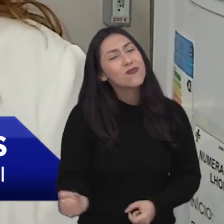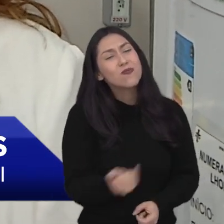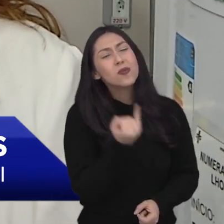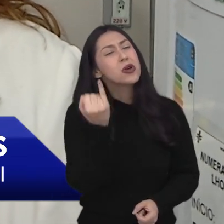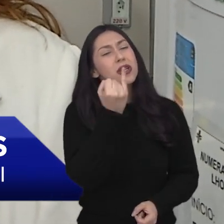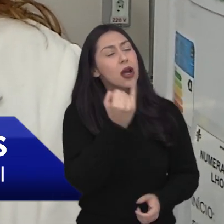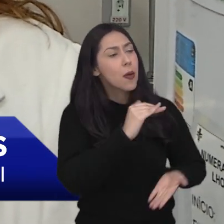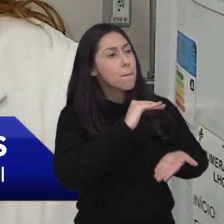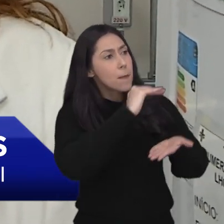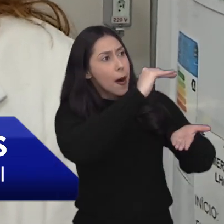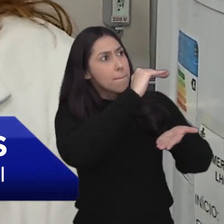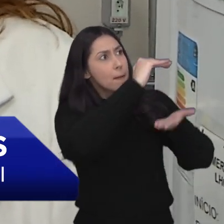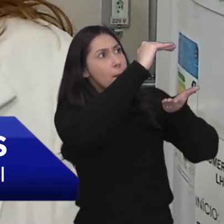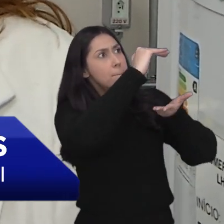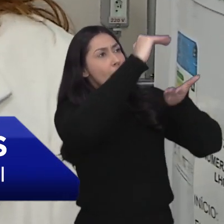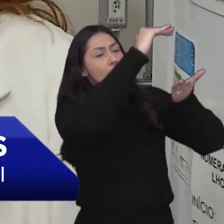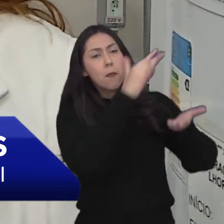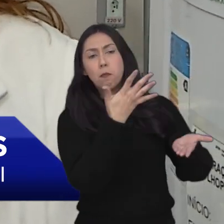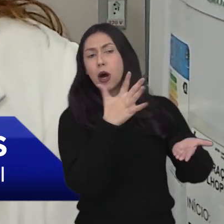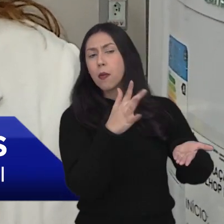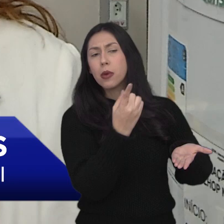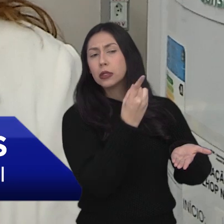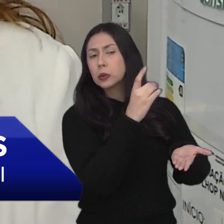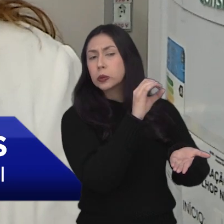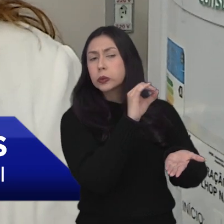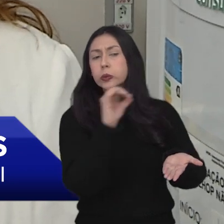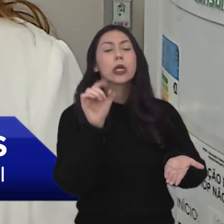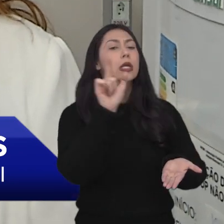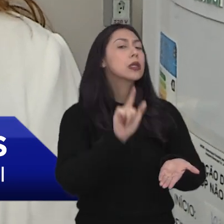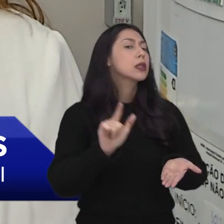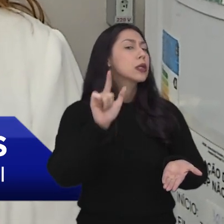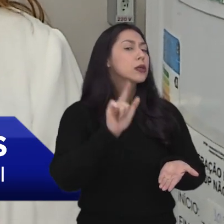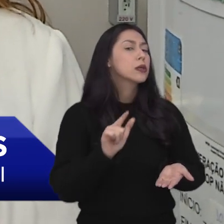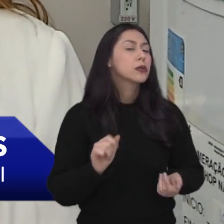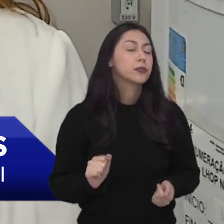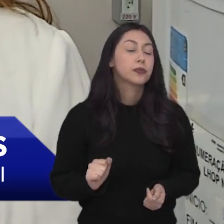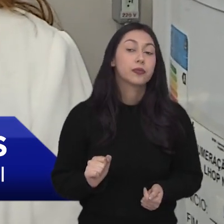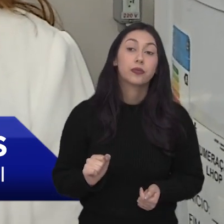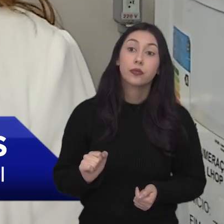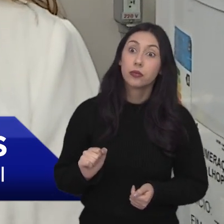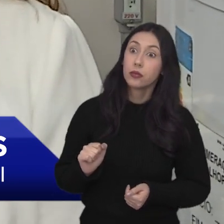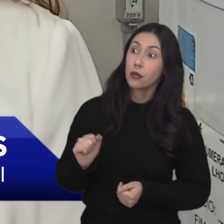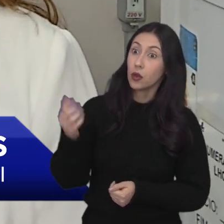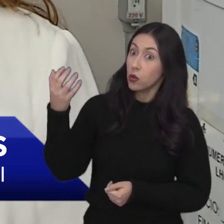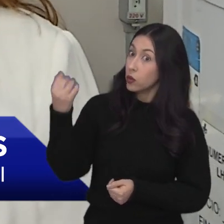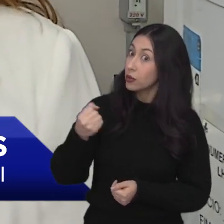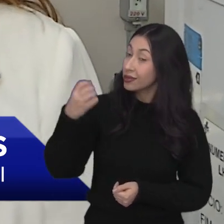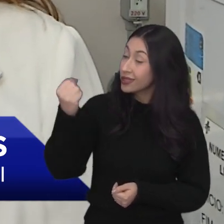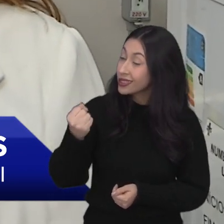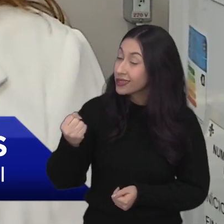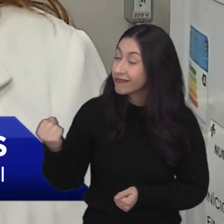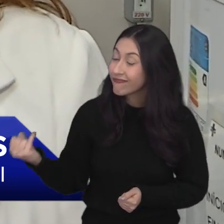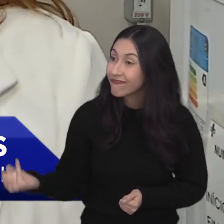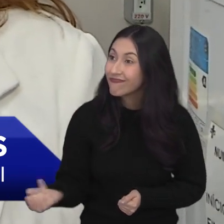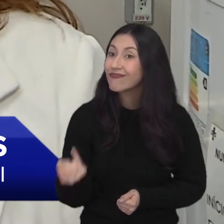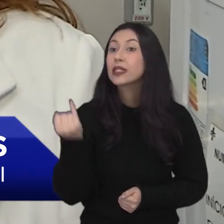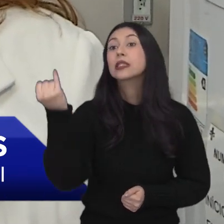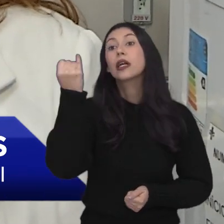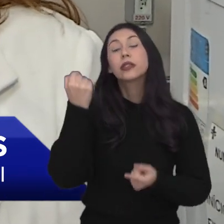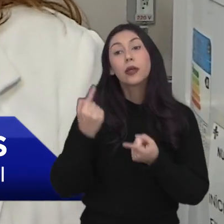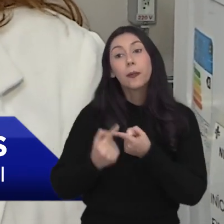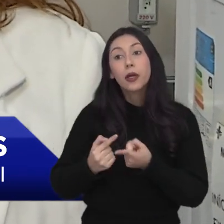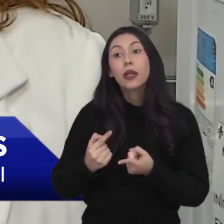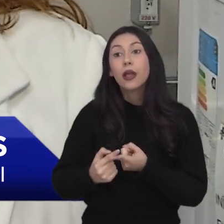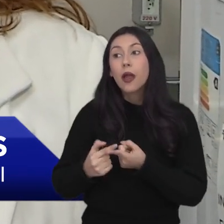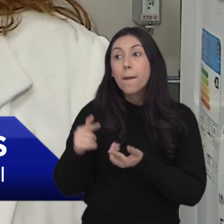do estoque do banco de leite ser mantido ali com pelo menos 100 litros? Qual a destinação desse leite? Então, o destino desse leite é muito valioso, né?